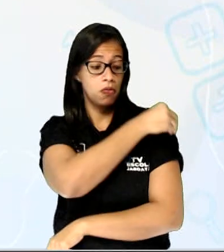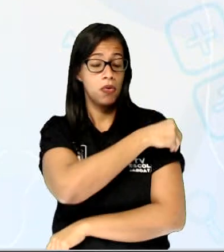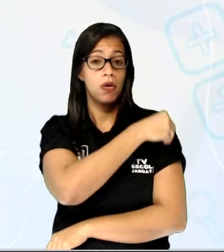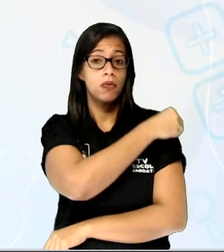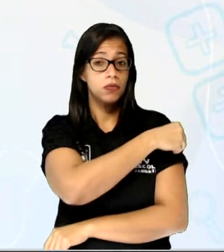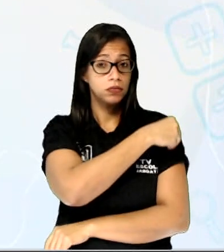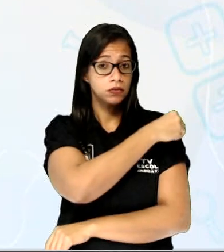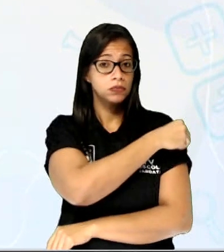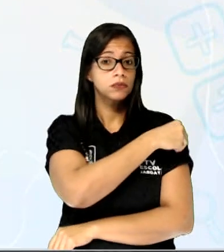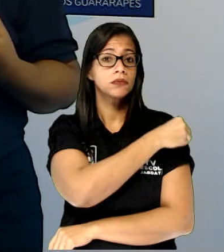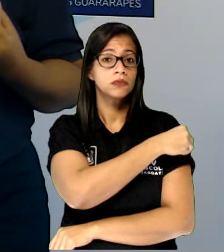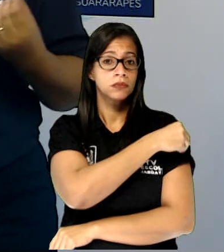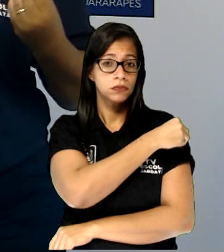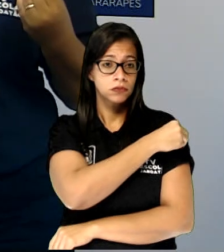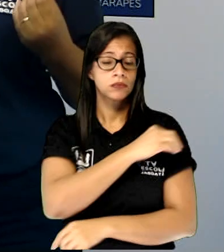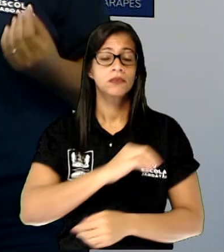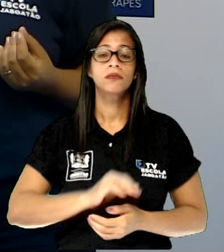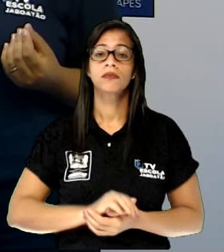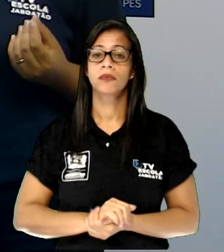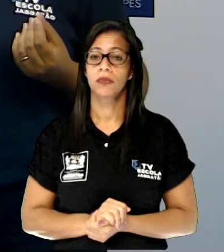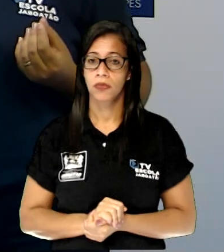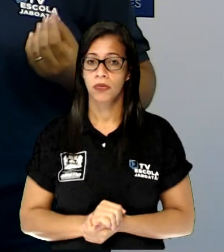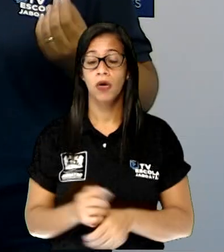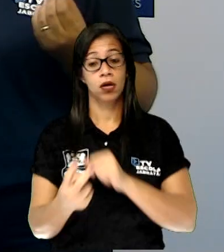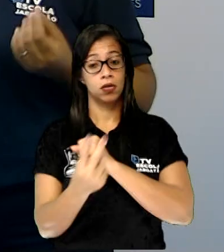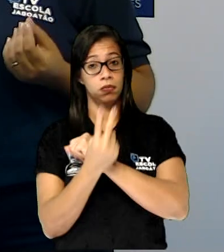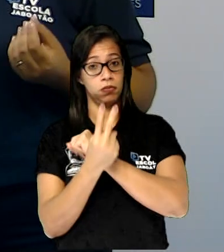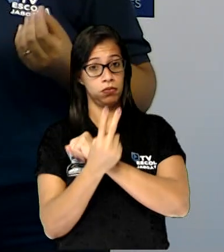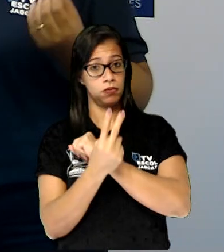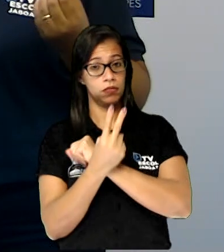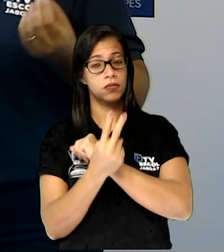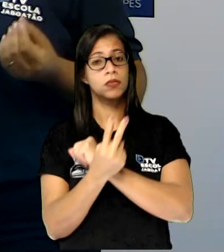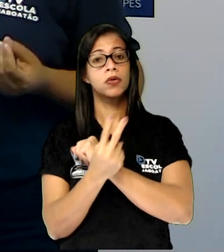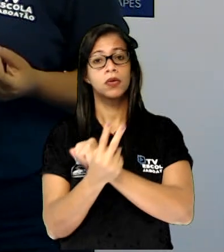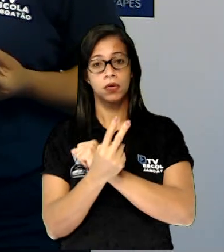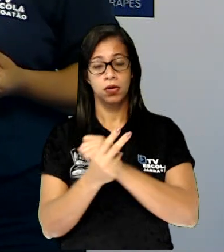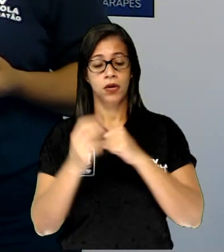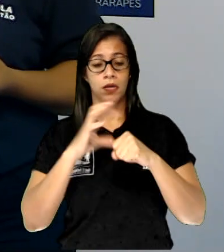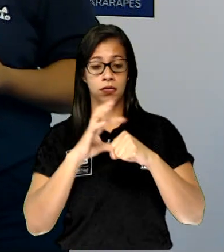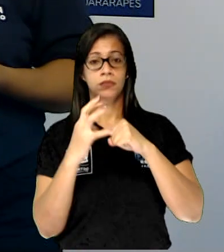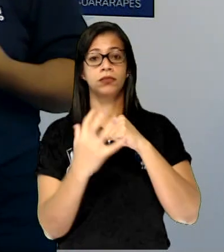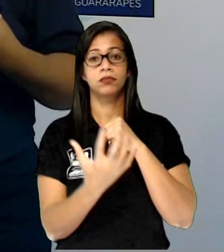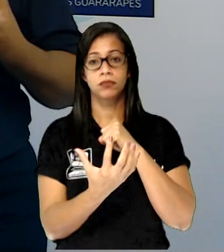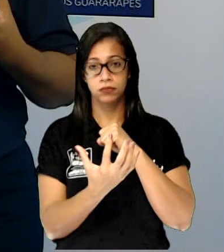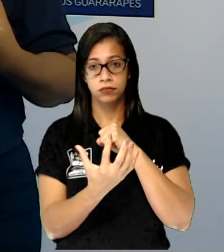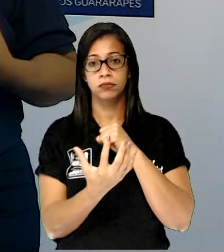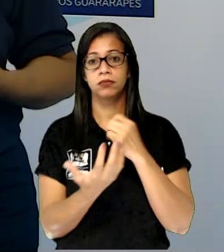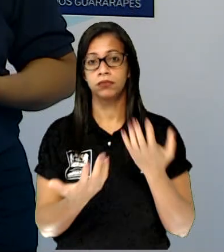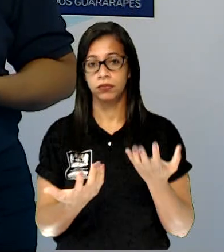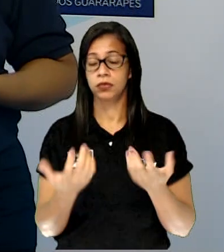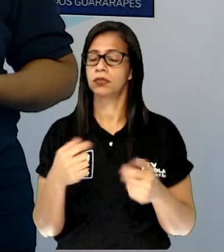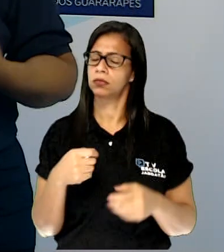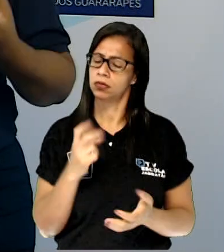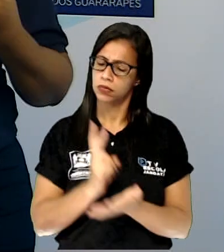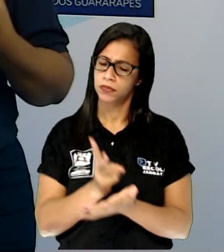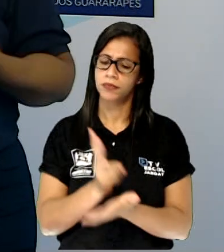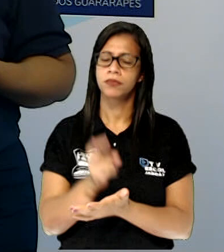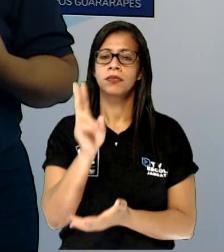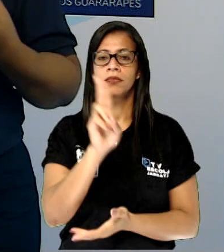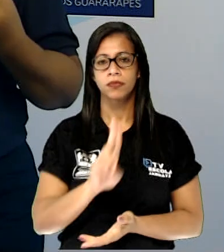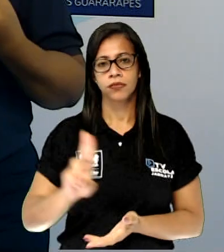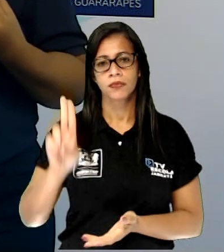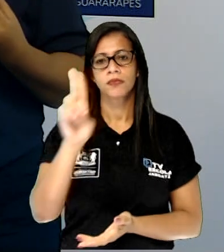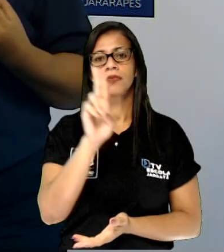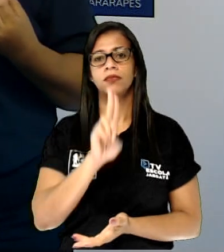aliado no combate, a pandemia, no combate a covid-19, estamos usando muito, mas